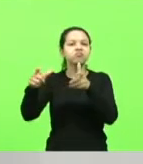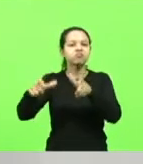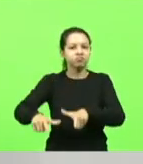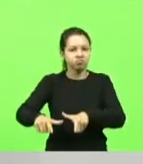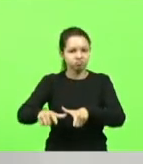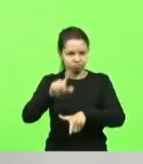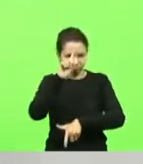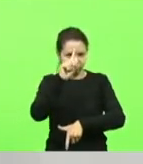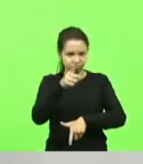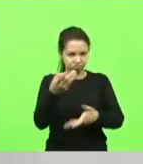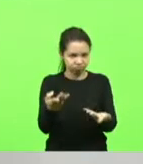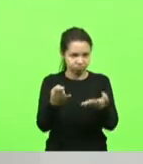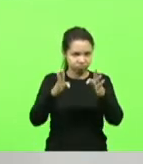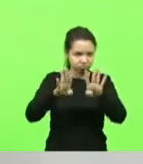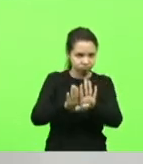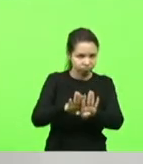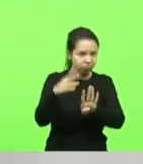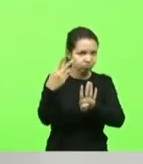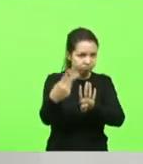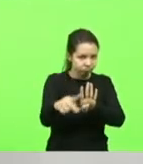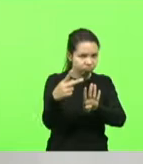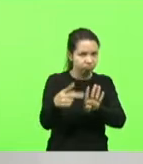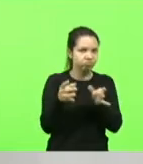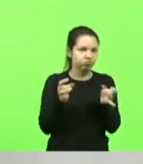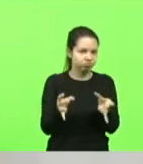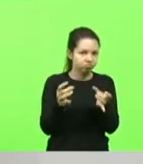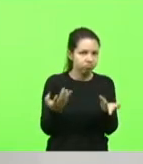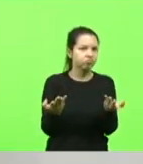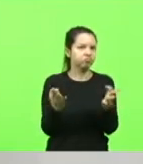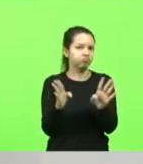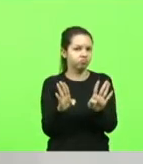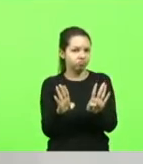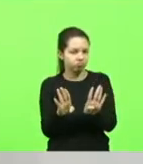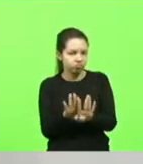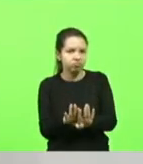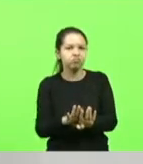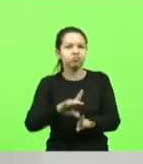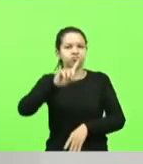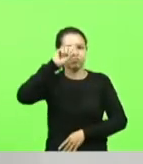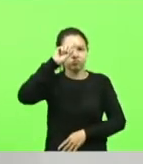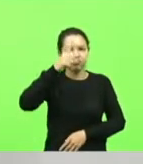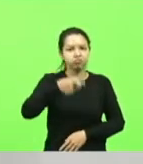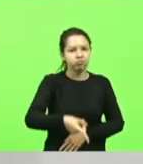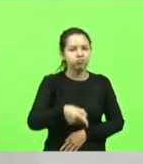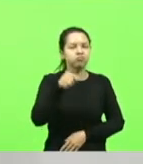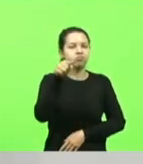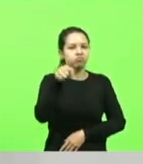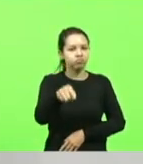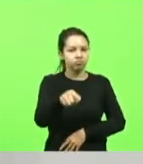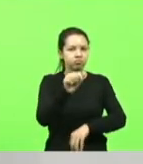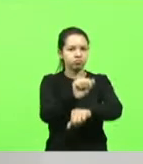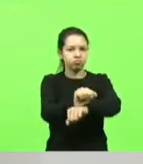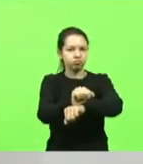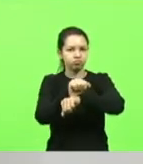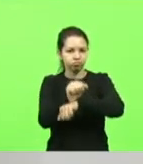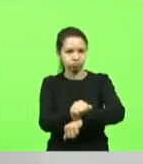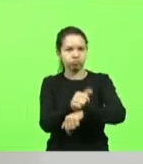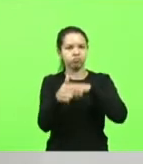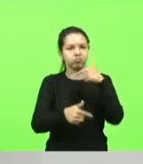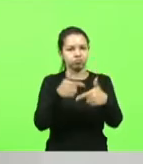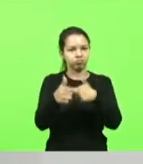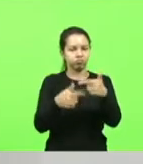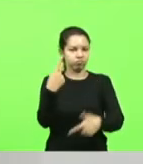fechar a porta do seu estabelecimento comercial, foi determinado que você suspendesse as operações das suas empresas,